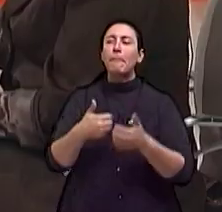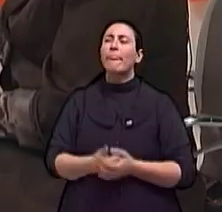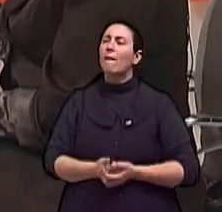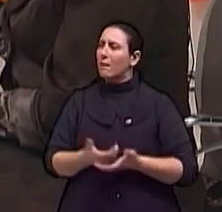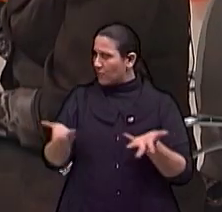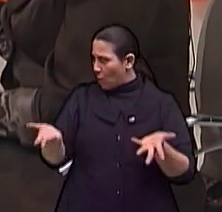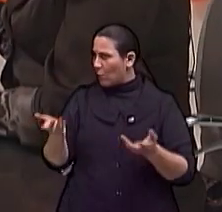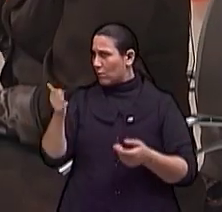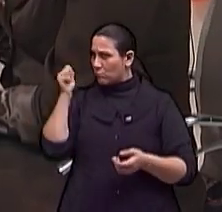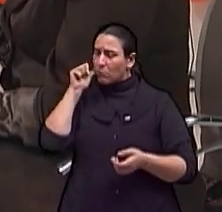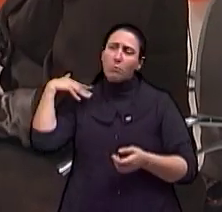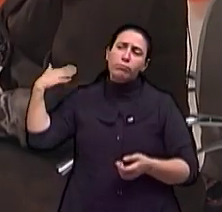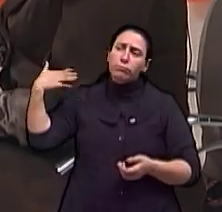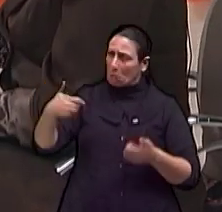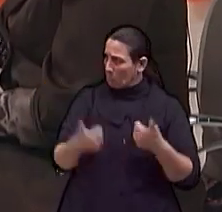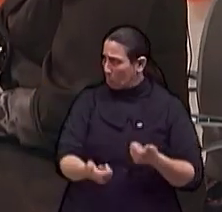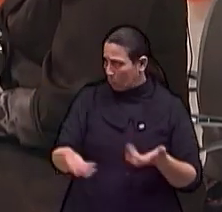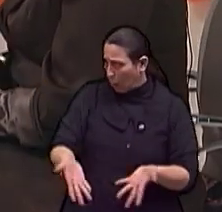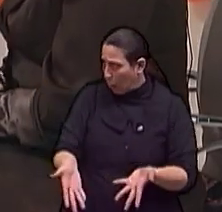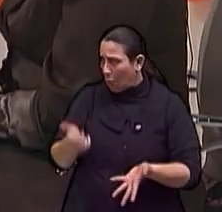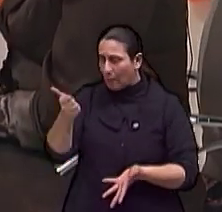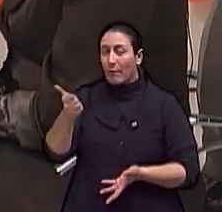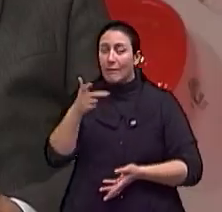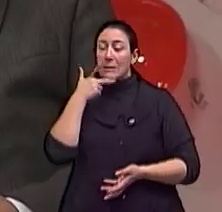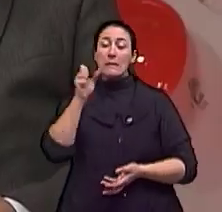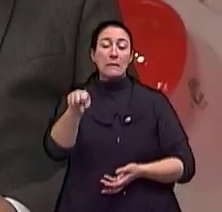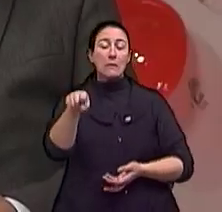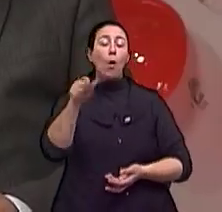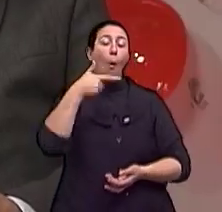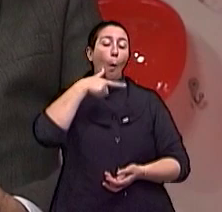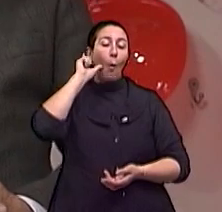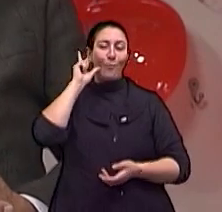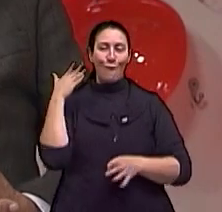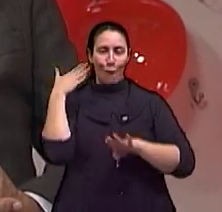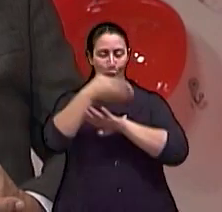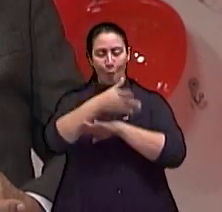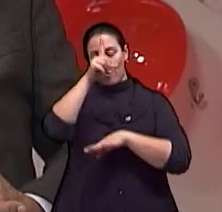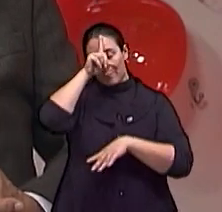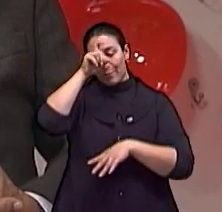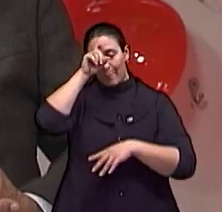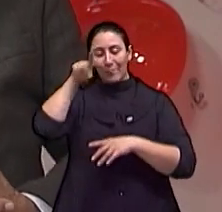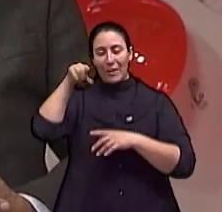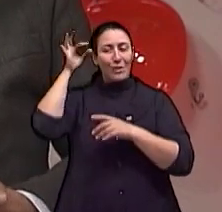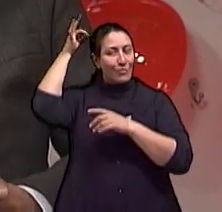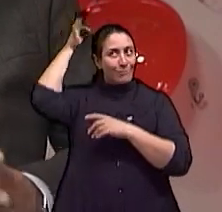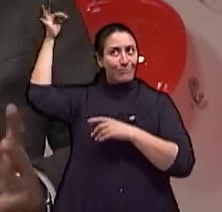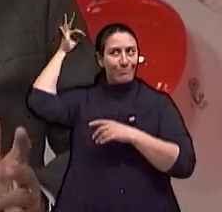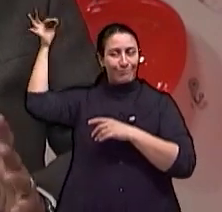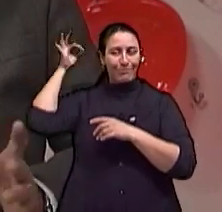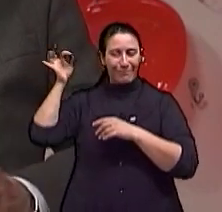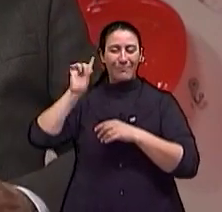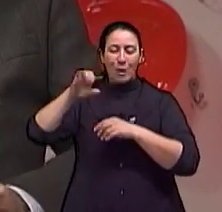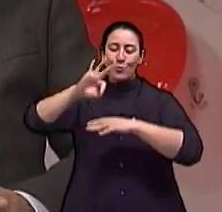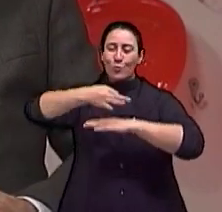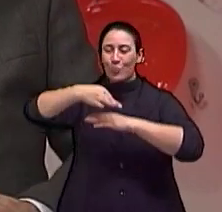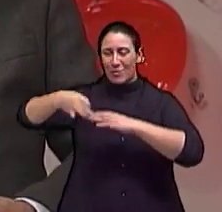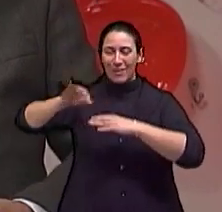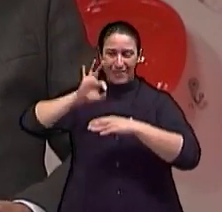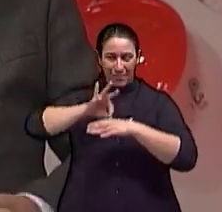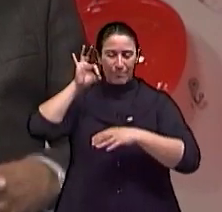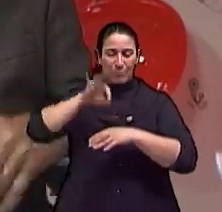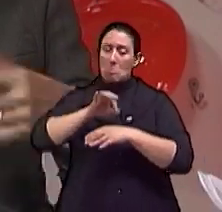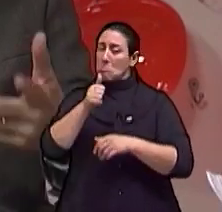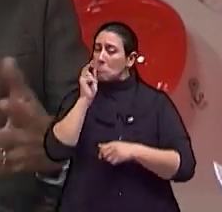ela está respondendo bem? Ela foi ontem no hospital fazer controle, a foi retirar os pontos e tal, do ponto de vista cirúrgico está tudo